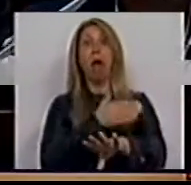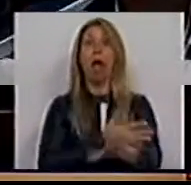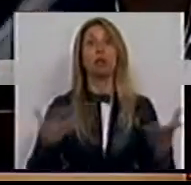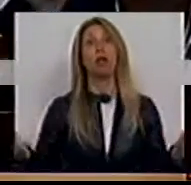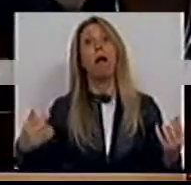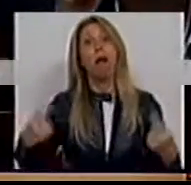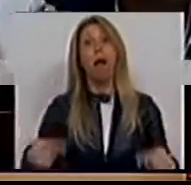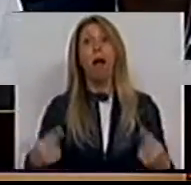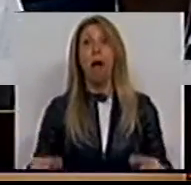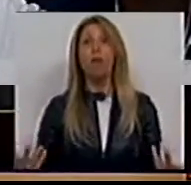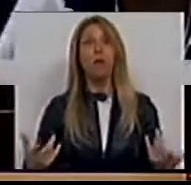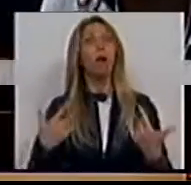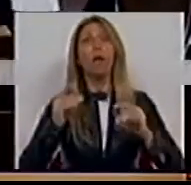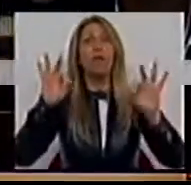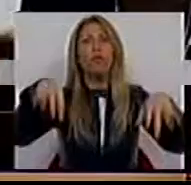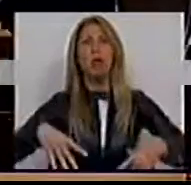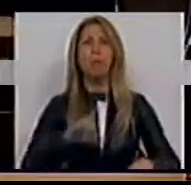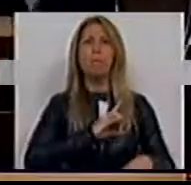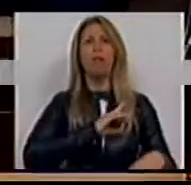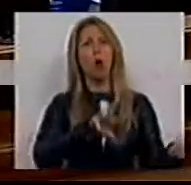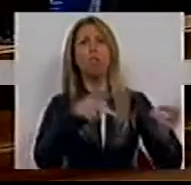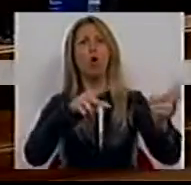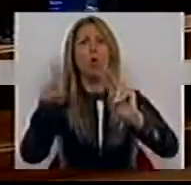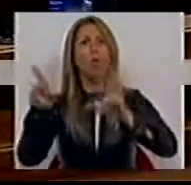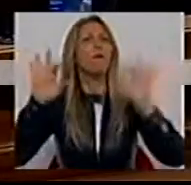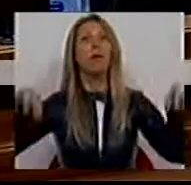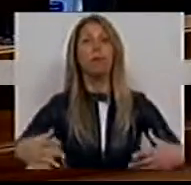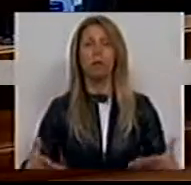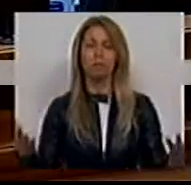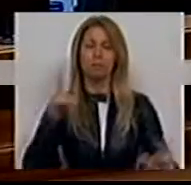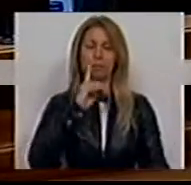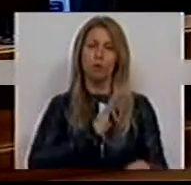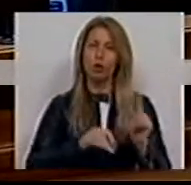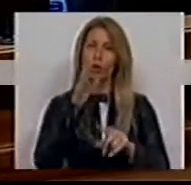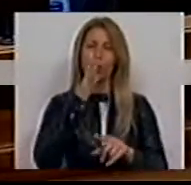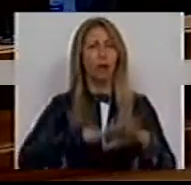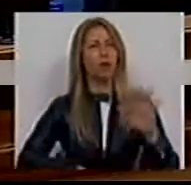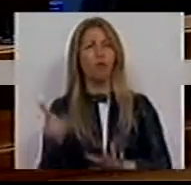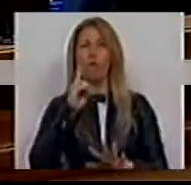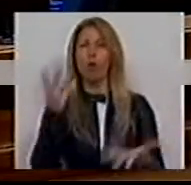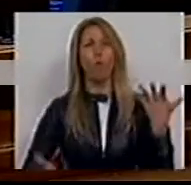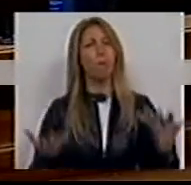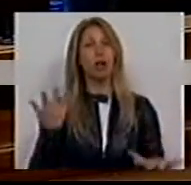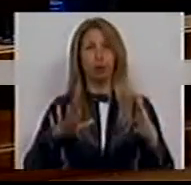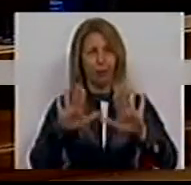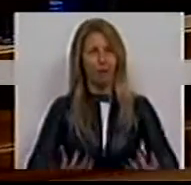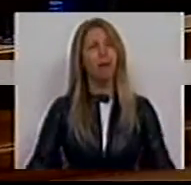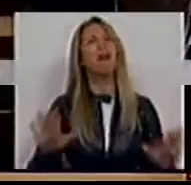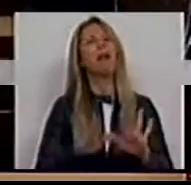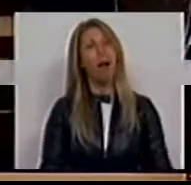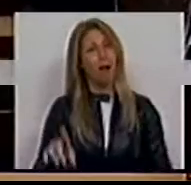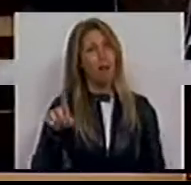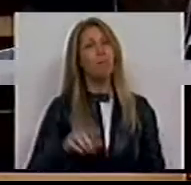privatizações. Portanto, Sra. Deputada, não faça comparações, não faça comparações. Tenha calma,